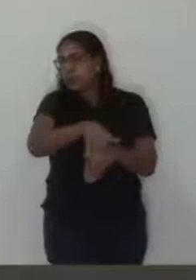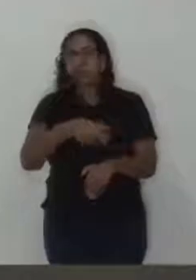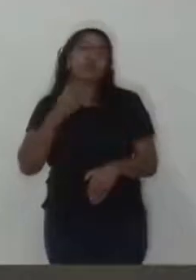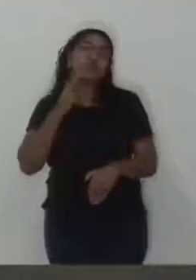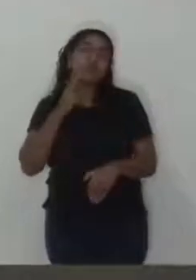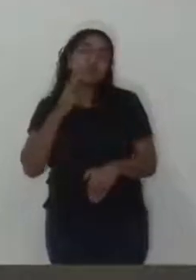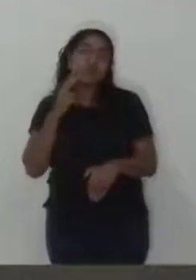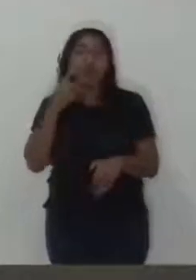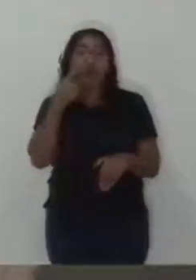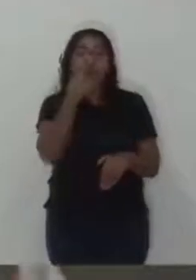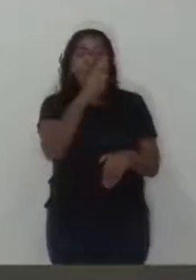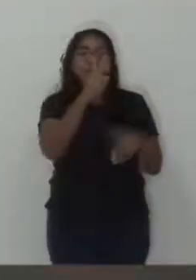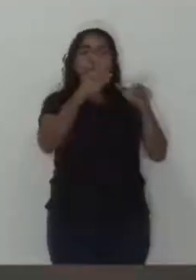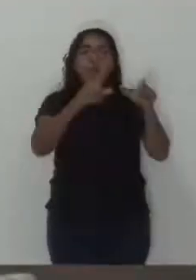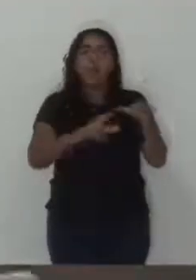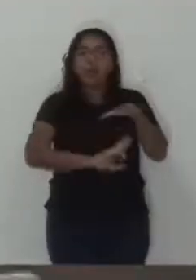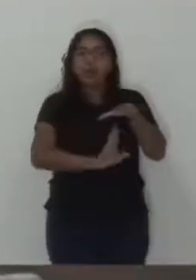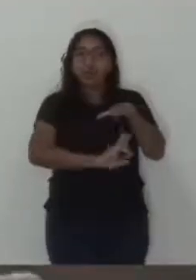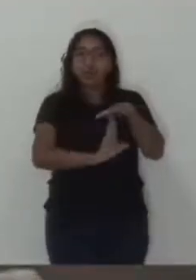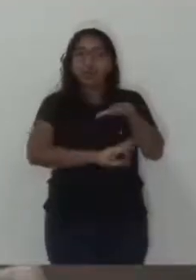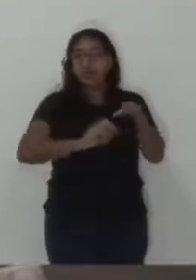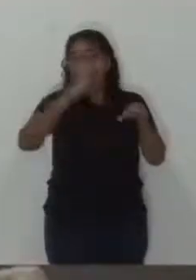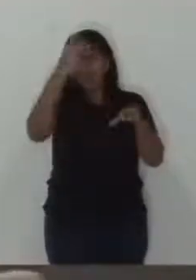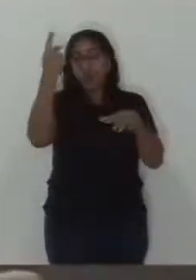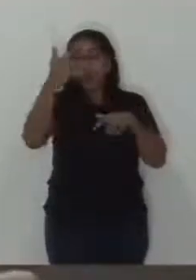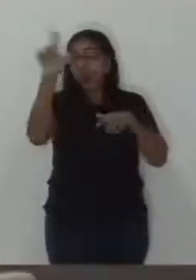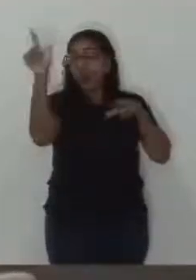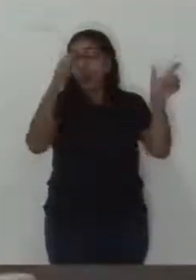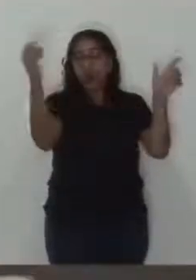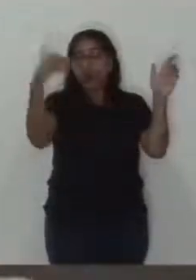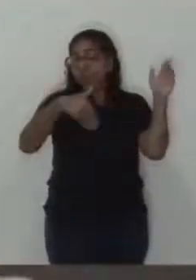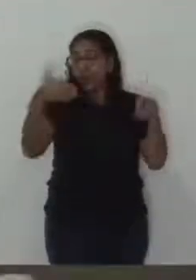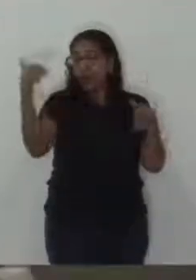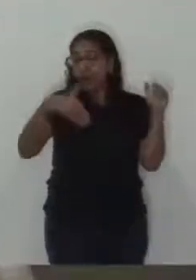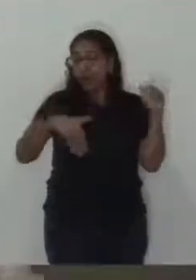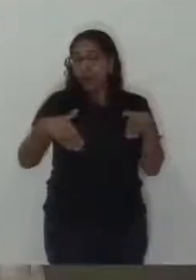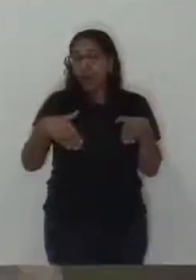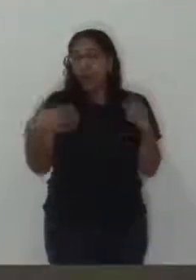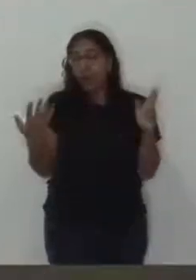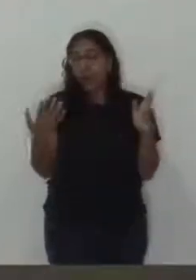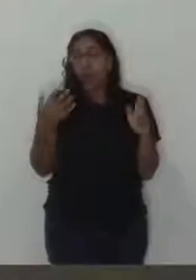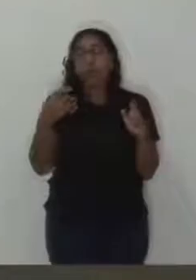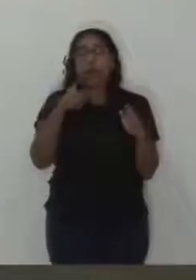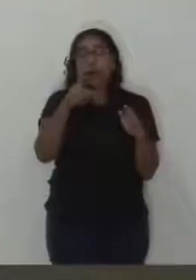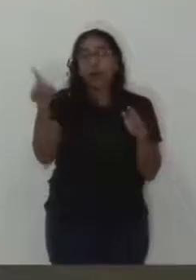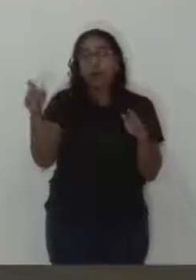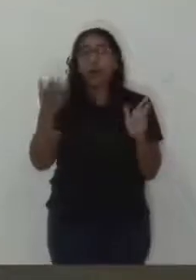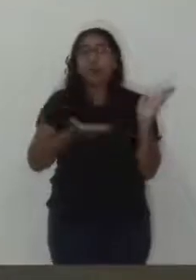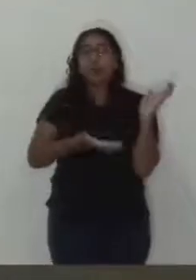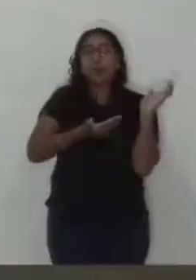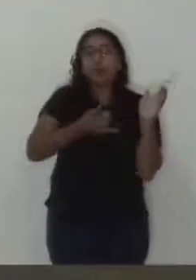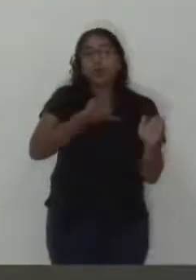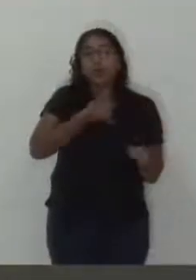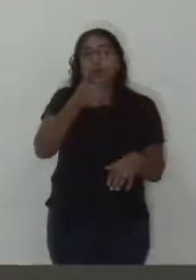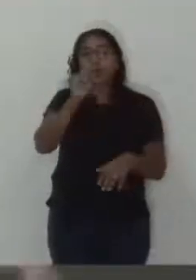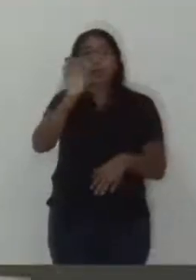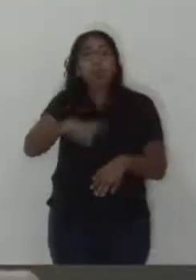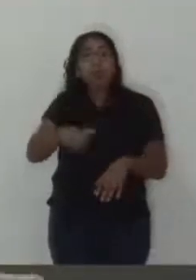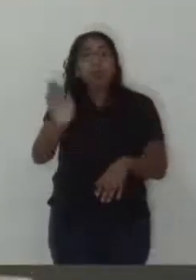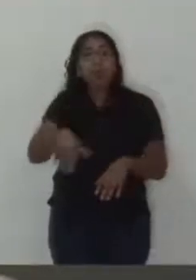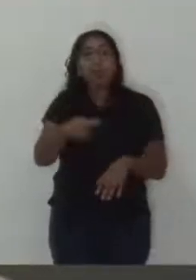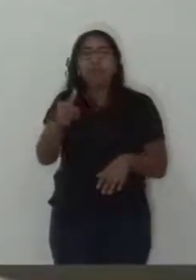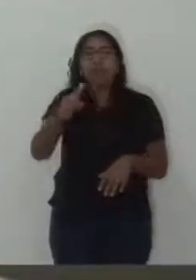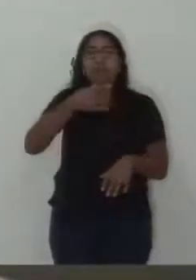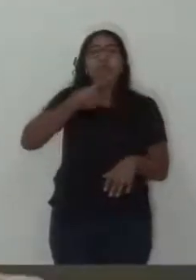de pessoas que tinham, menores, uso de bebidas alcoólicas e de drogas nas ruas,